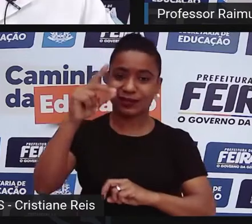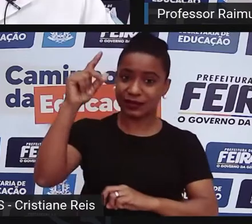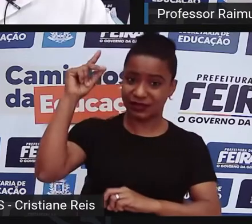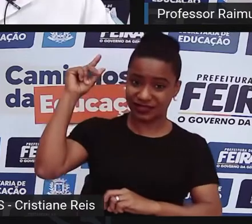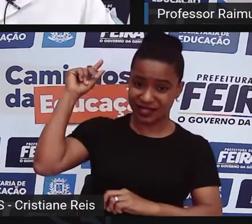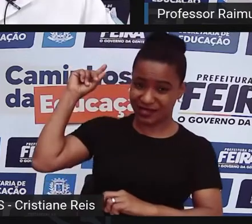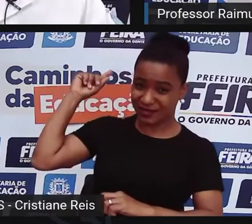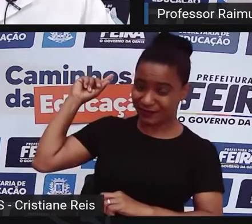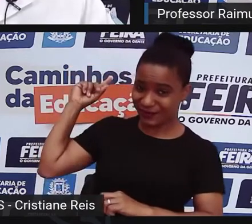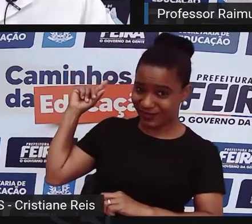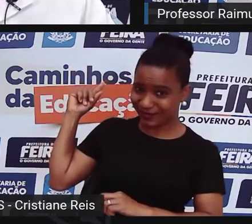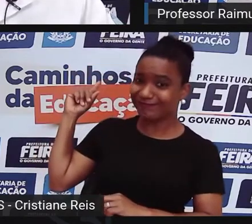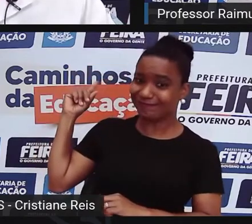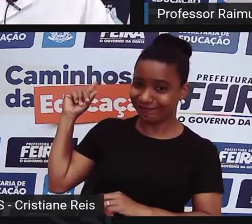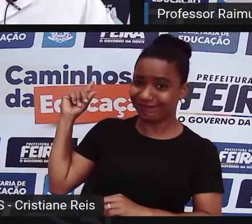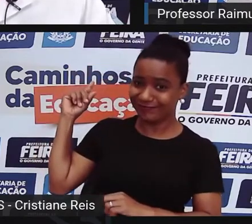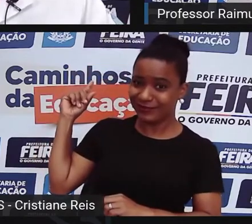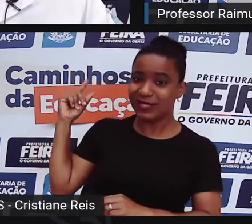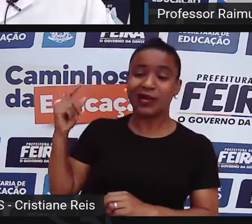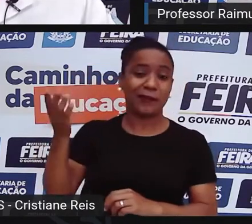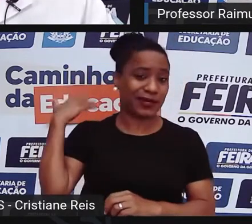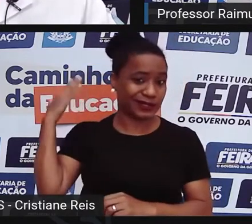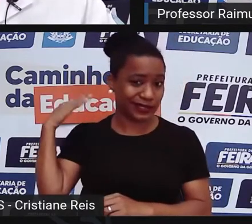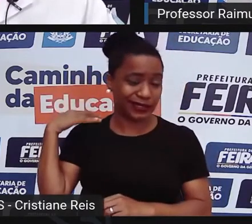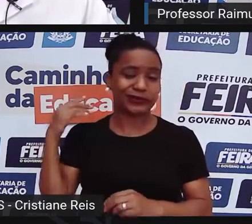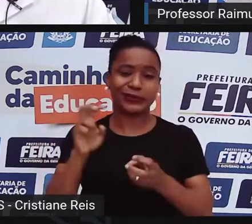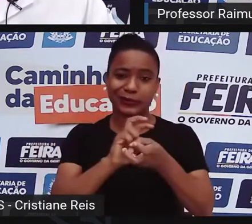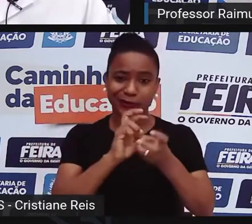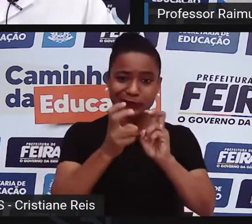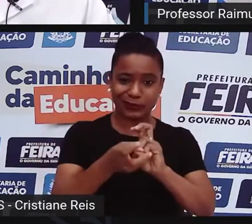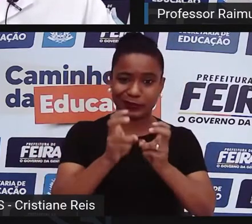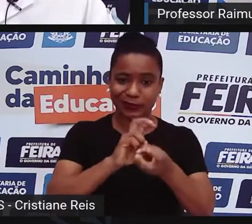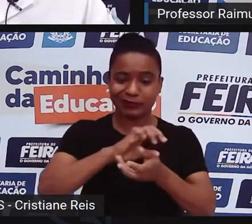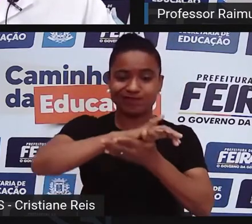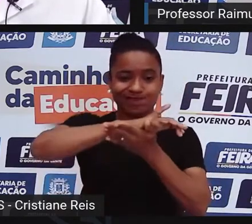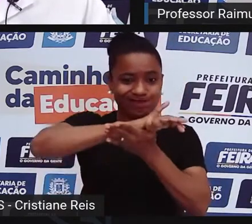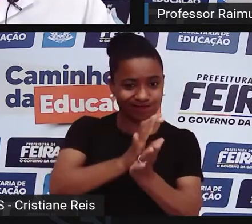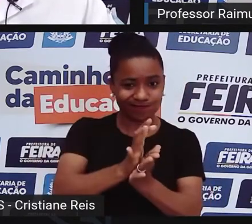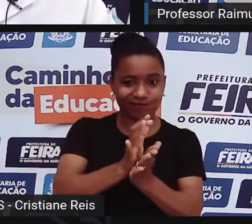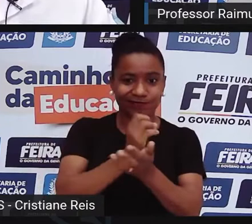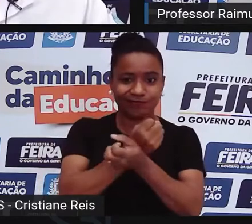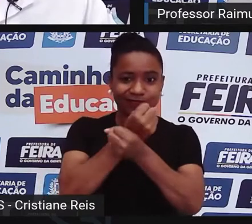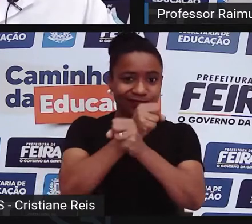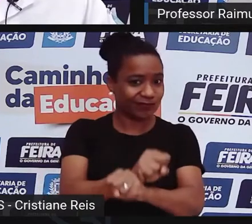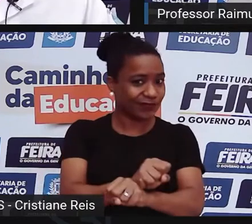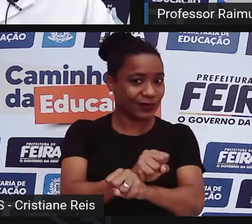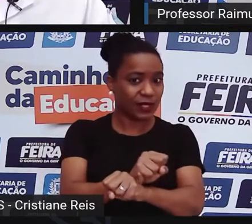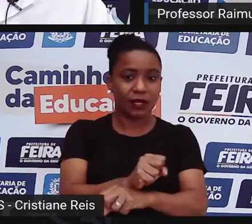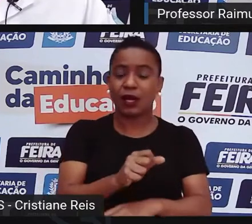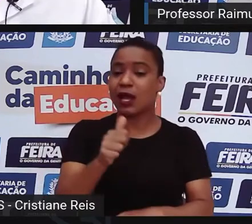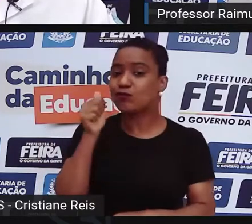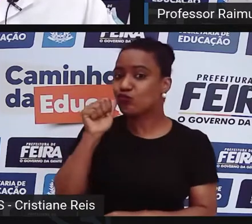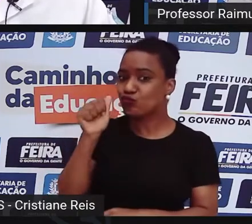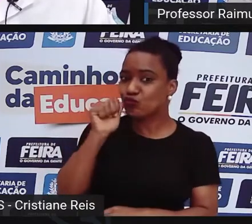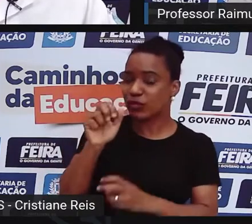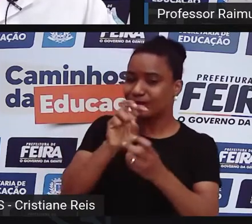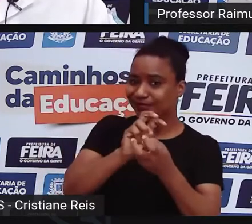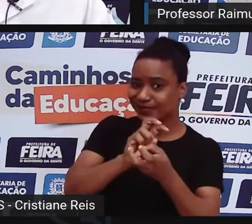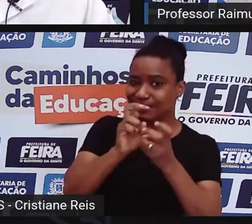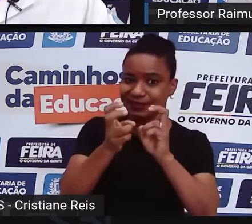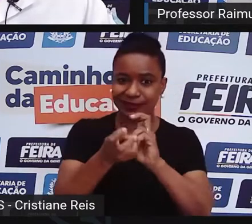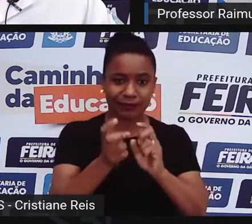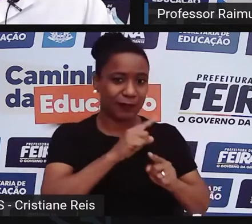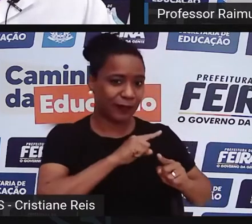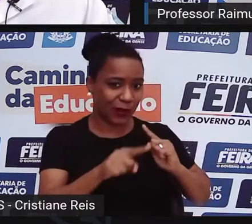antigamente, no tempo da resistência, da escravidão lá, mulheres não praticavam capoeira, crianças não praticavam